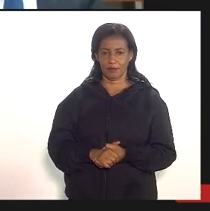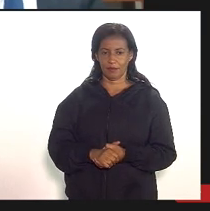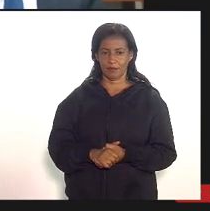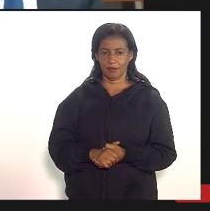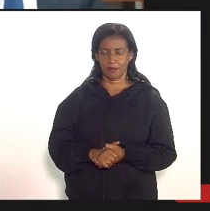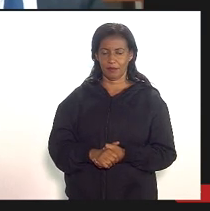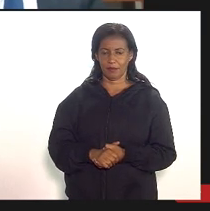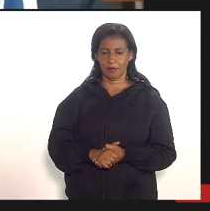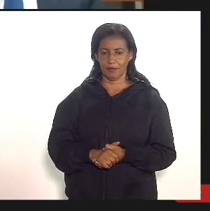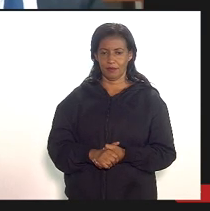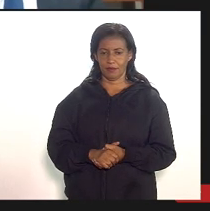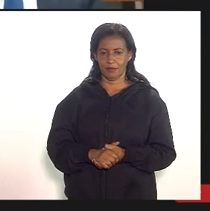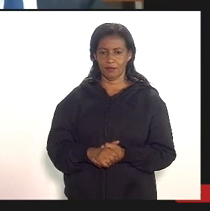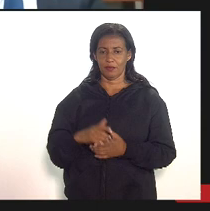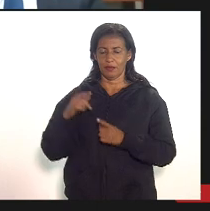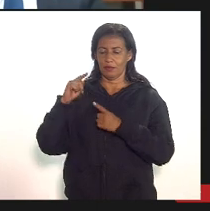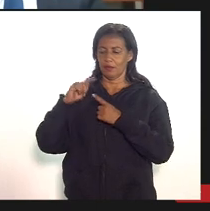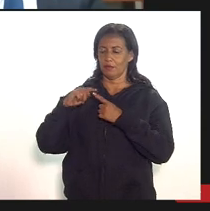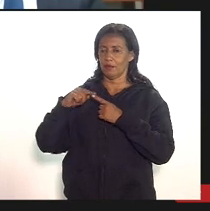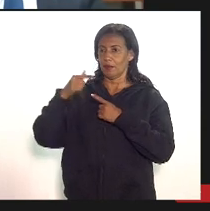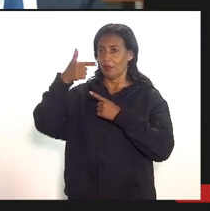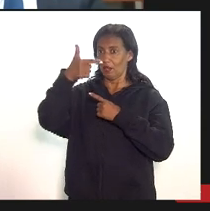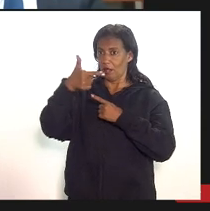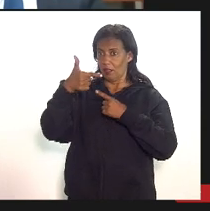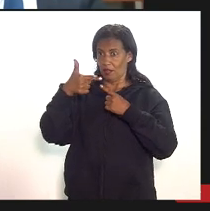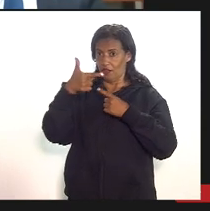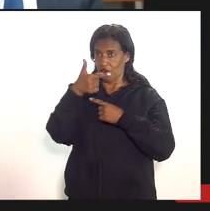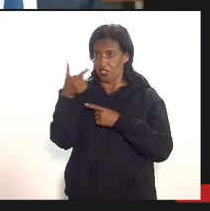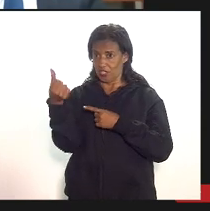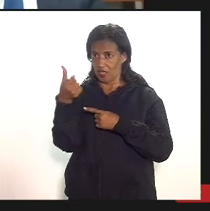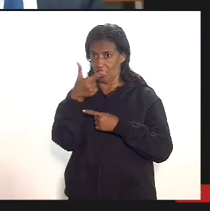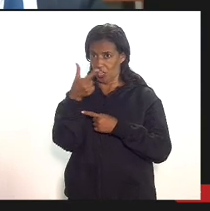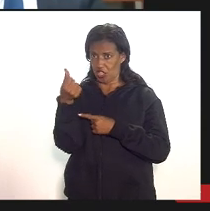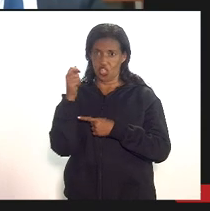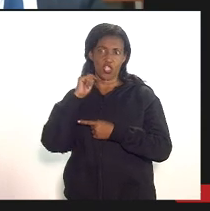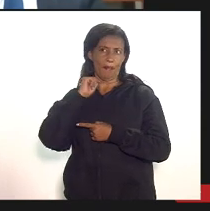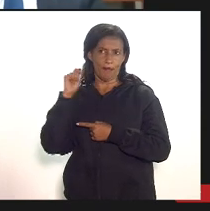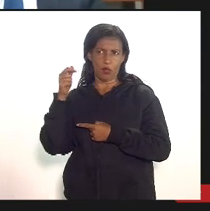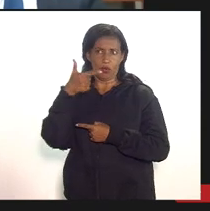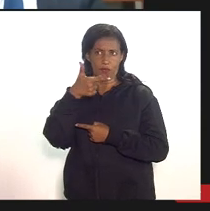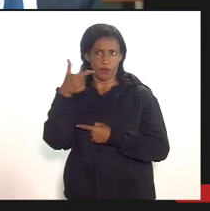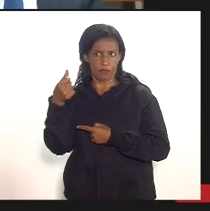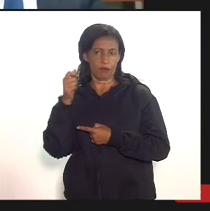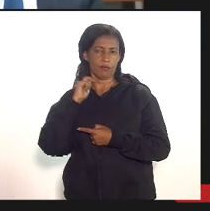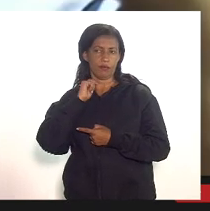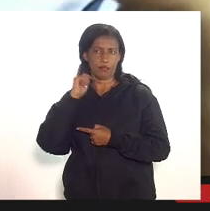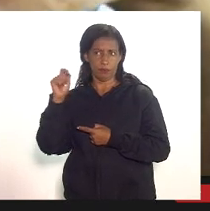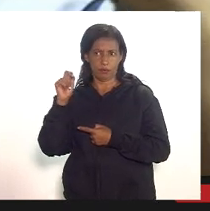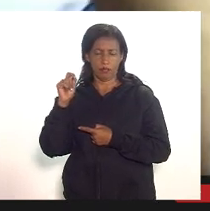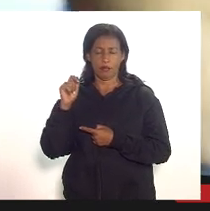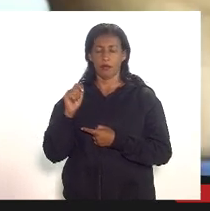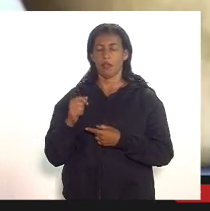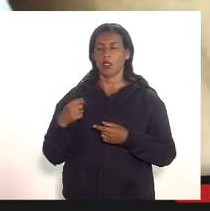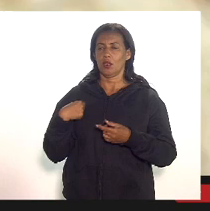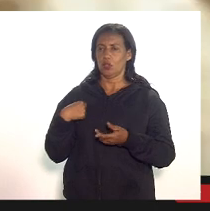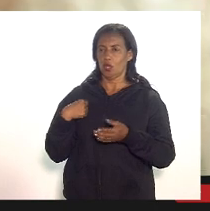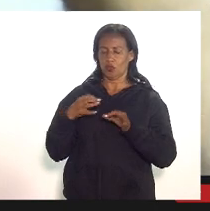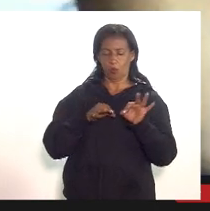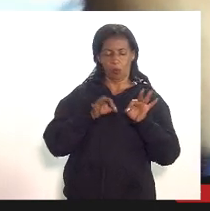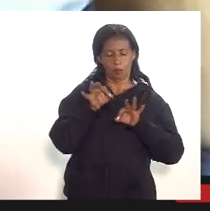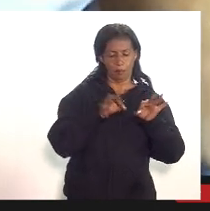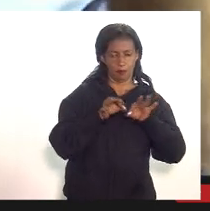dia 26 dia 26 então nós vamos encaminhar a ANP a